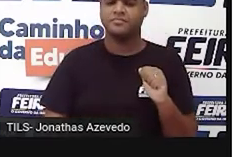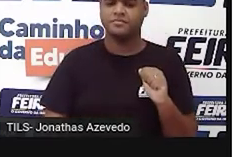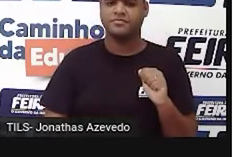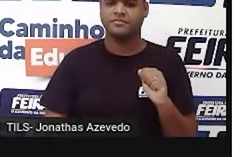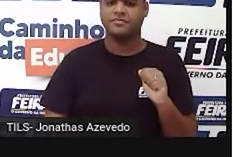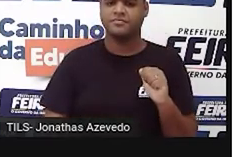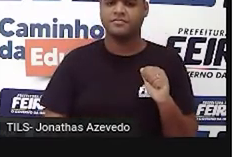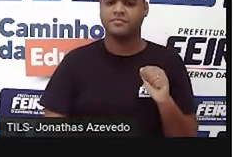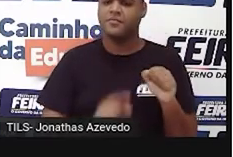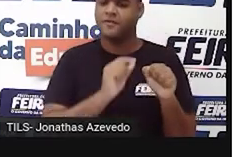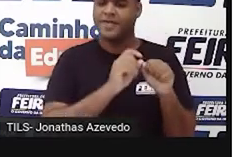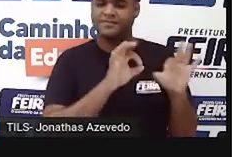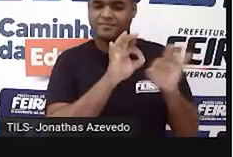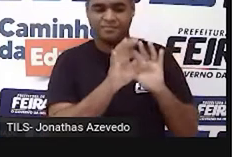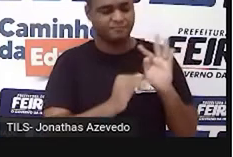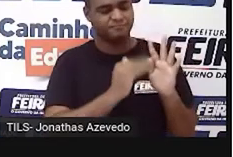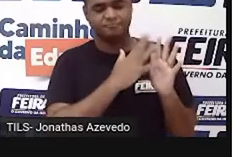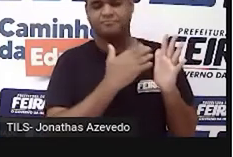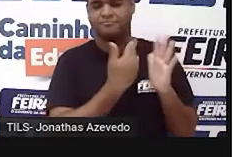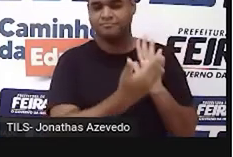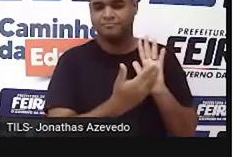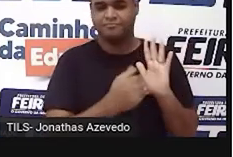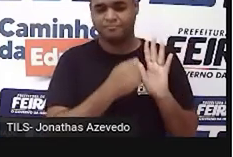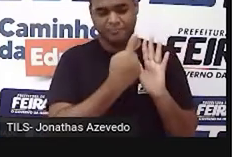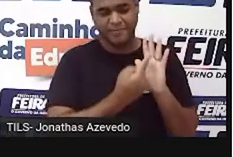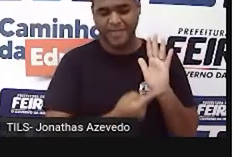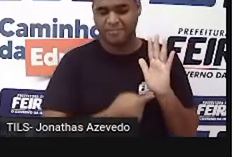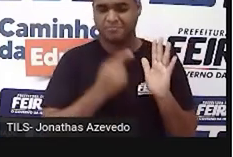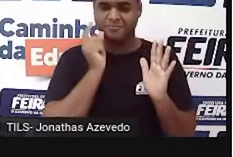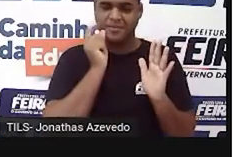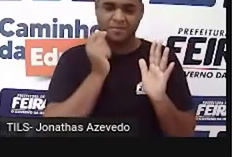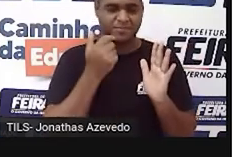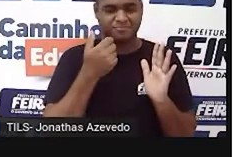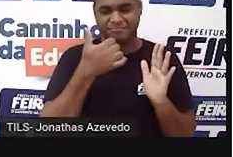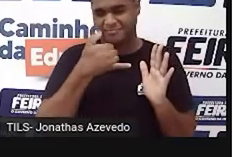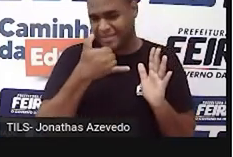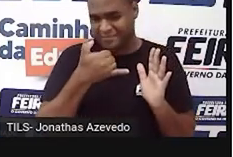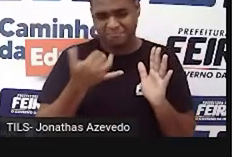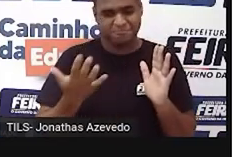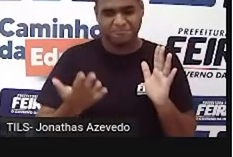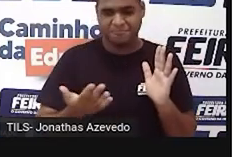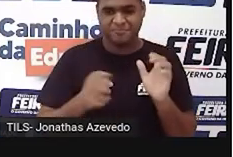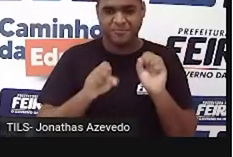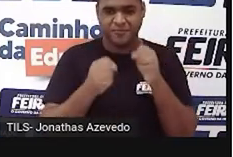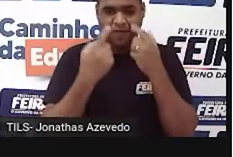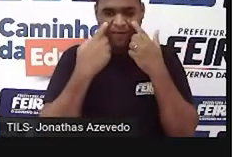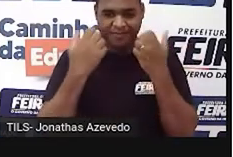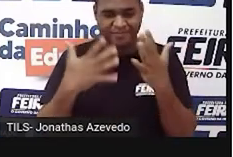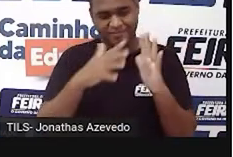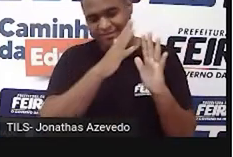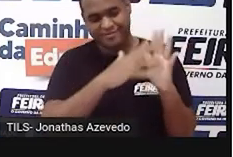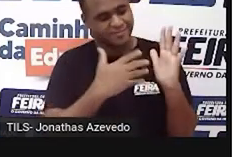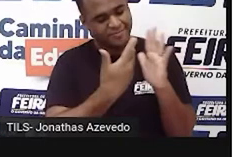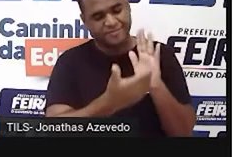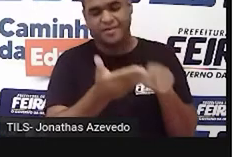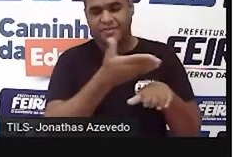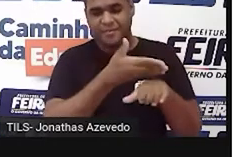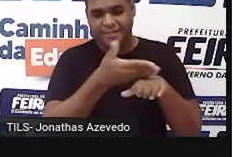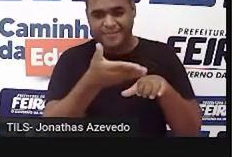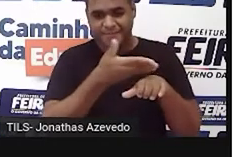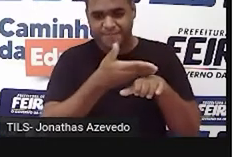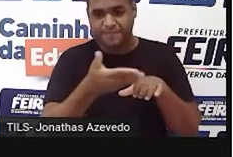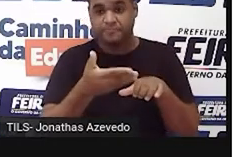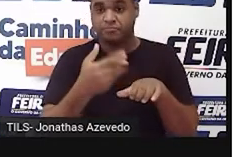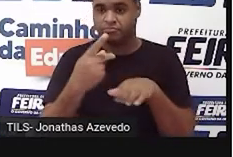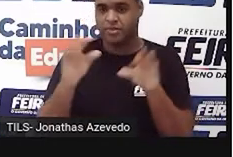Faz essa tabela no caderninho. A lápis mesmo, a caneta, né? Olha ela ali em branco. Coloquei